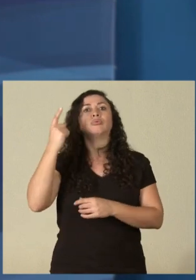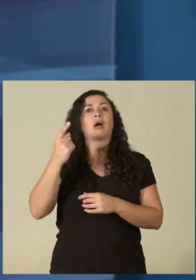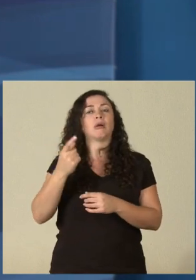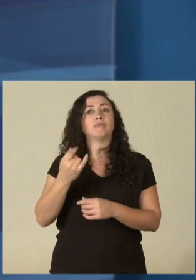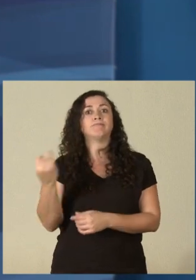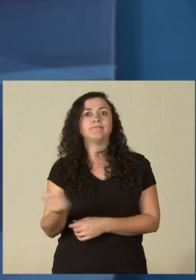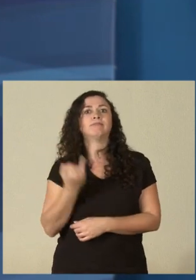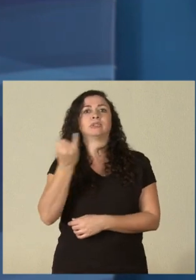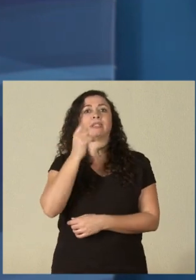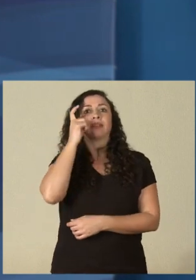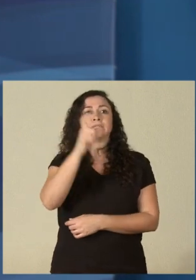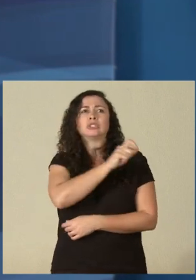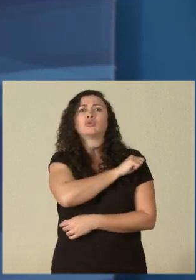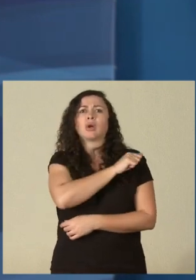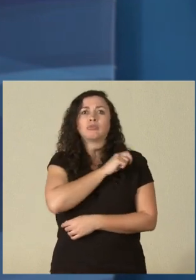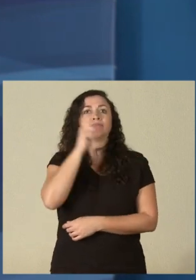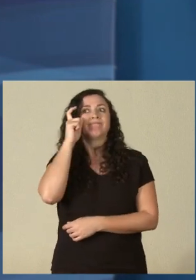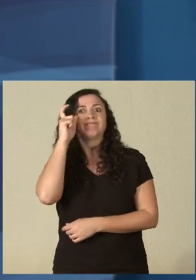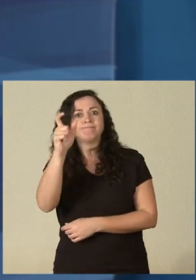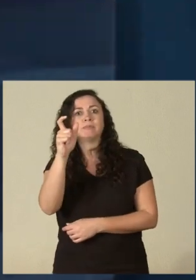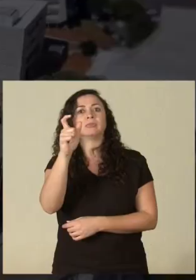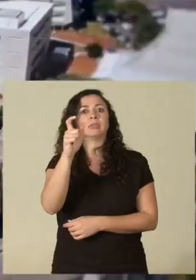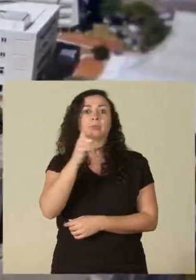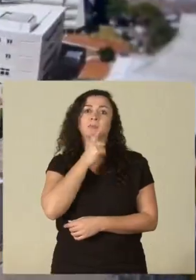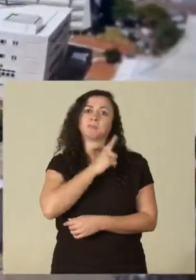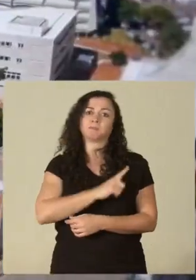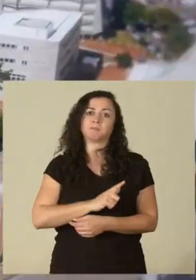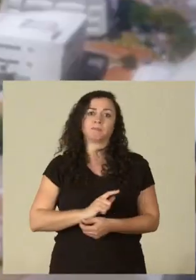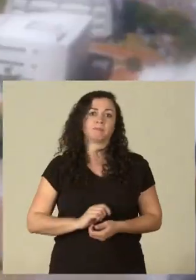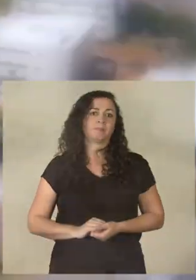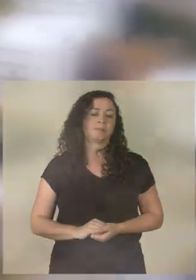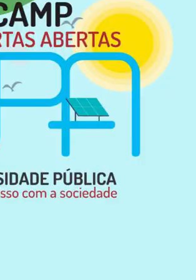a atenção e eles têm se destacado também nesse setor.